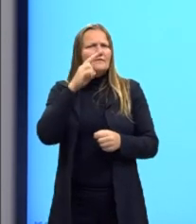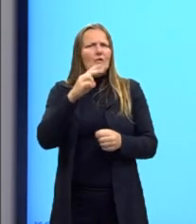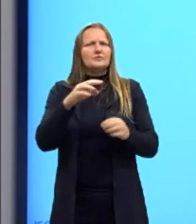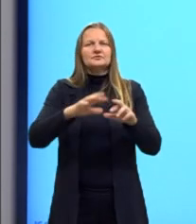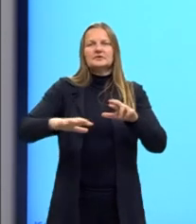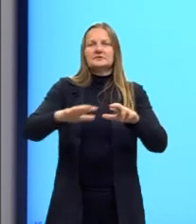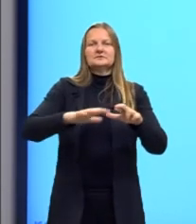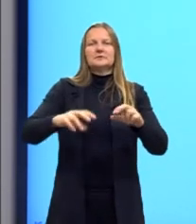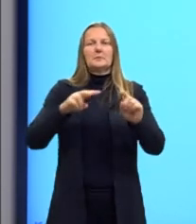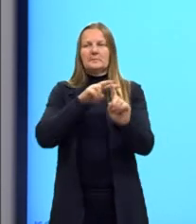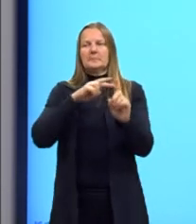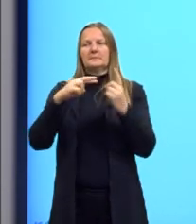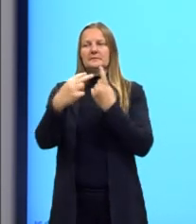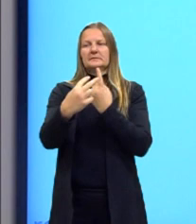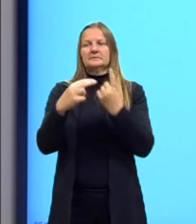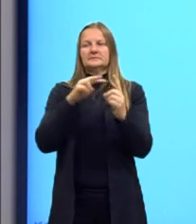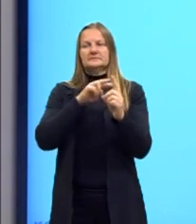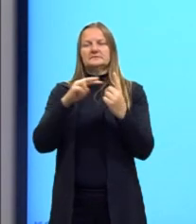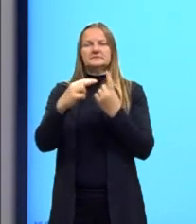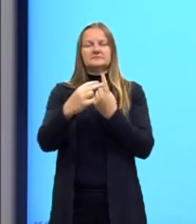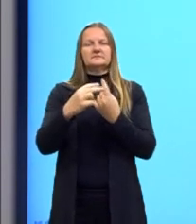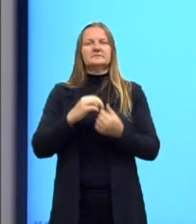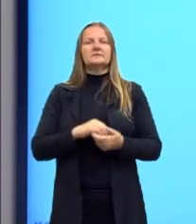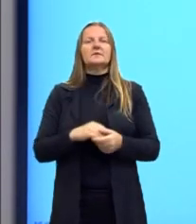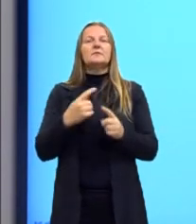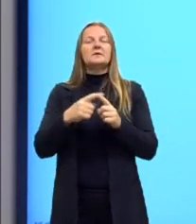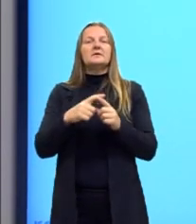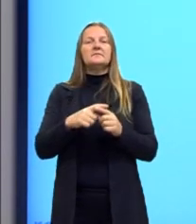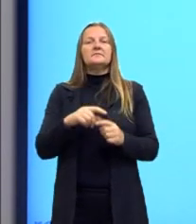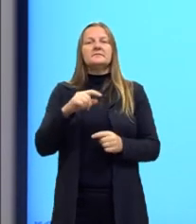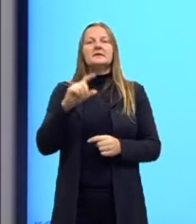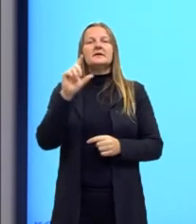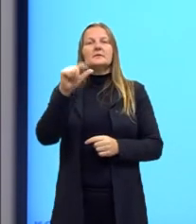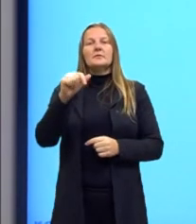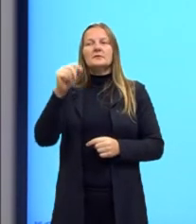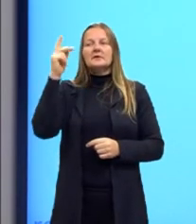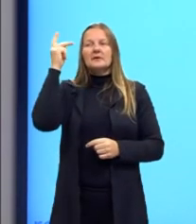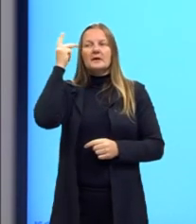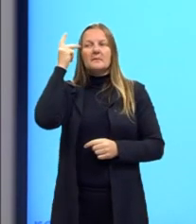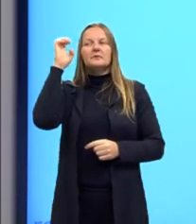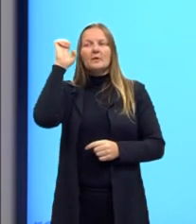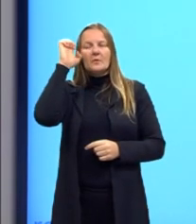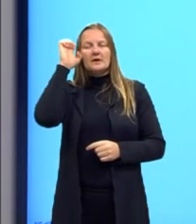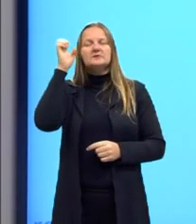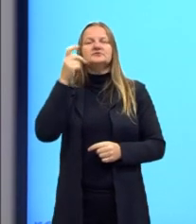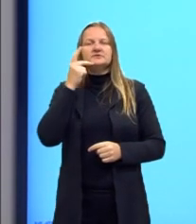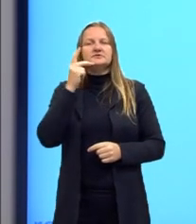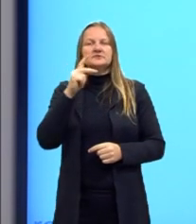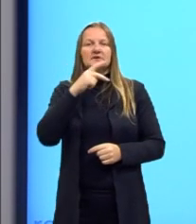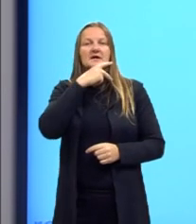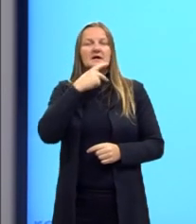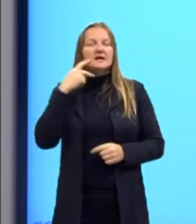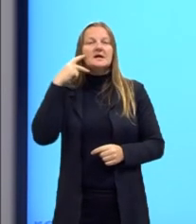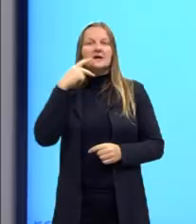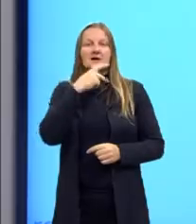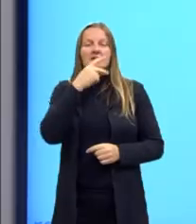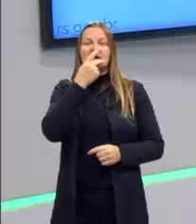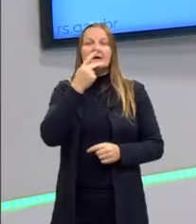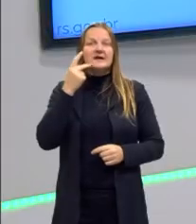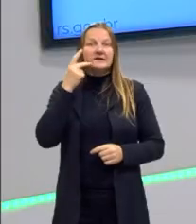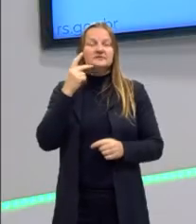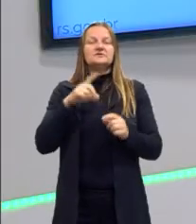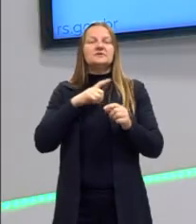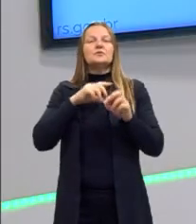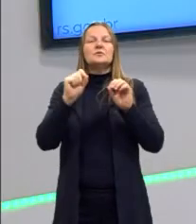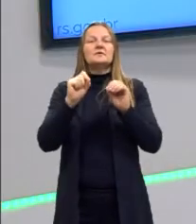perspectiva do David Hume, porque o Kant, em seguida vem o Kant. E aí, o Kant se deu conta, a partir da leitura do David